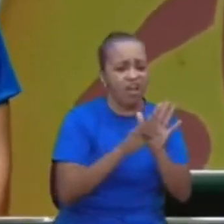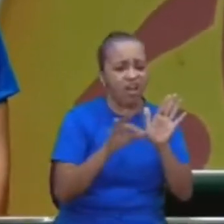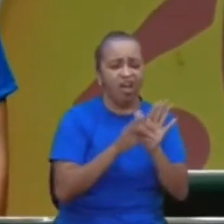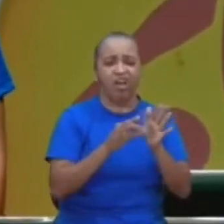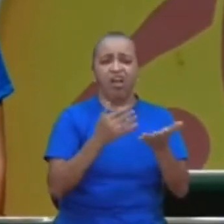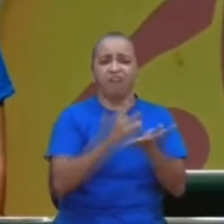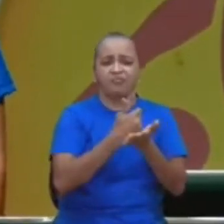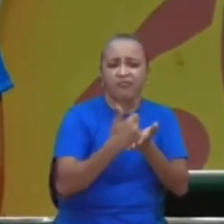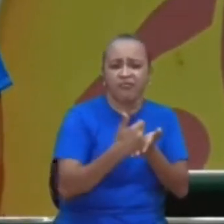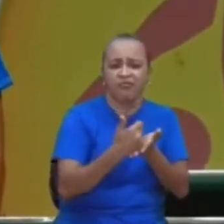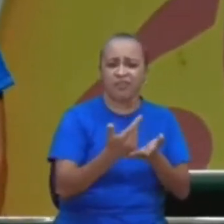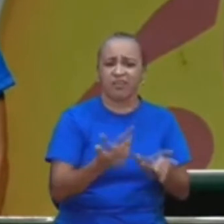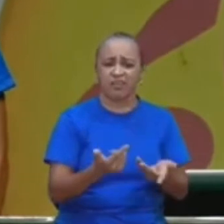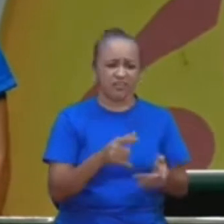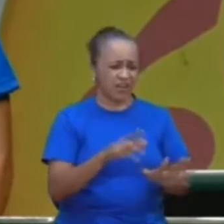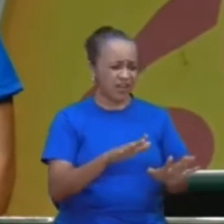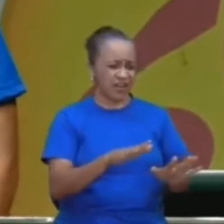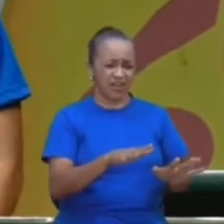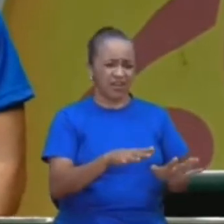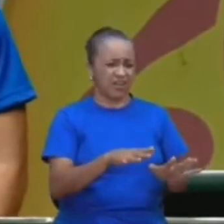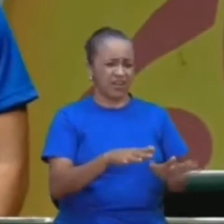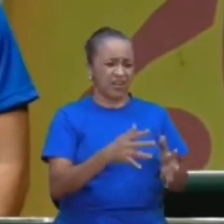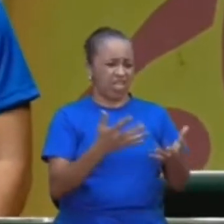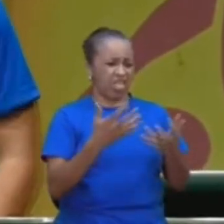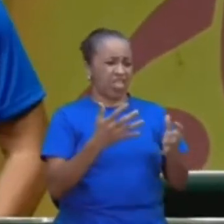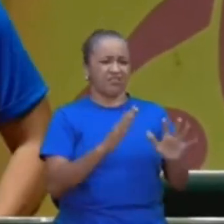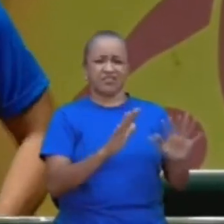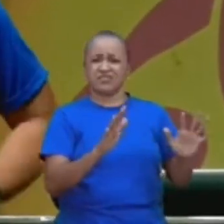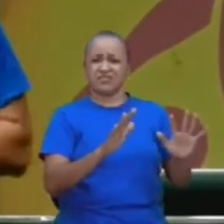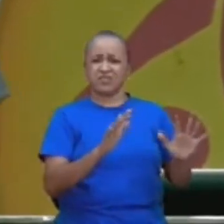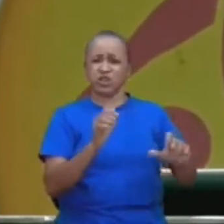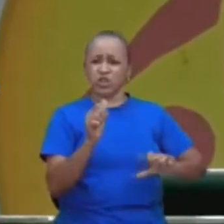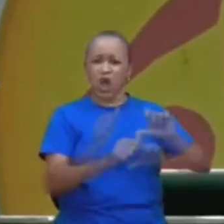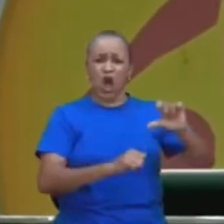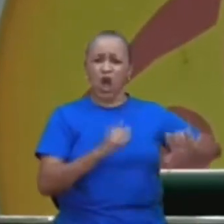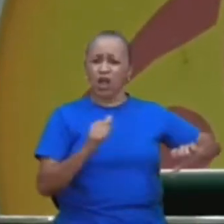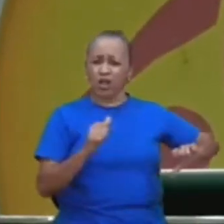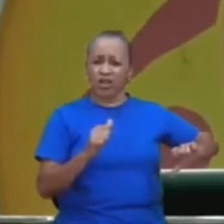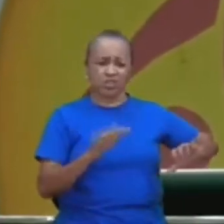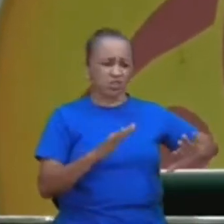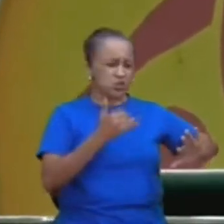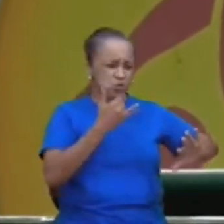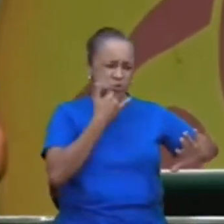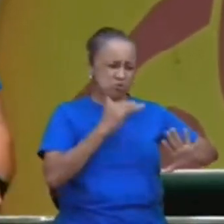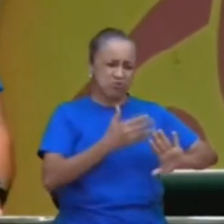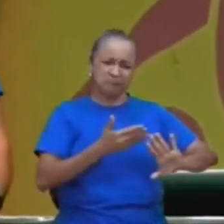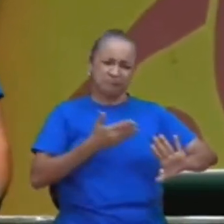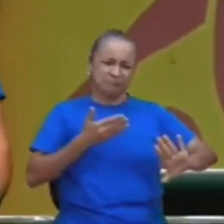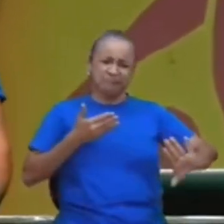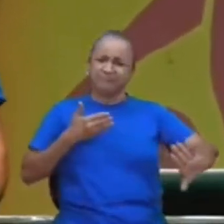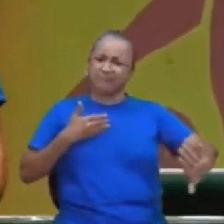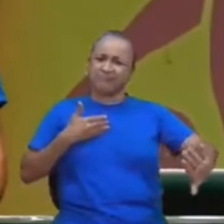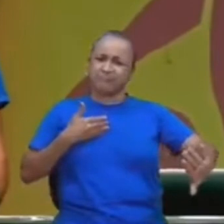amigas não te instruem, manda na hora de trocar, tira o velho, para colocar o novo,